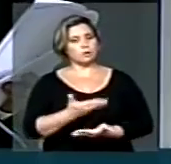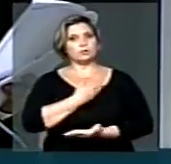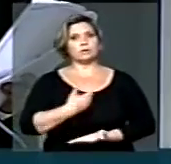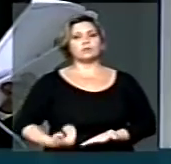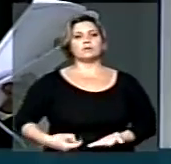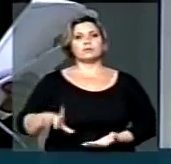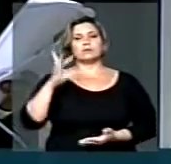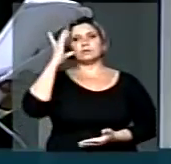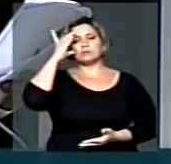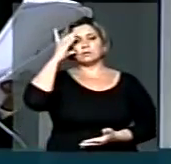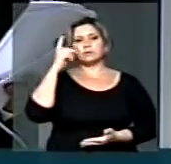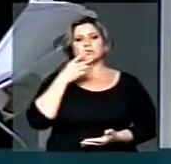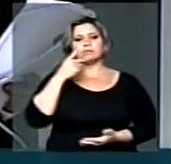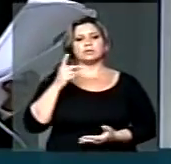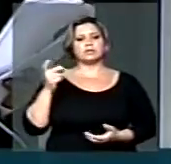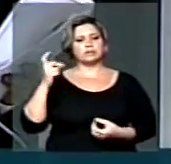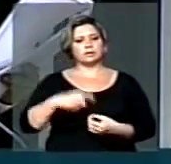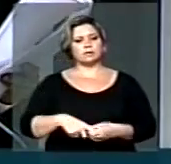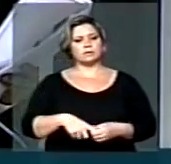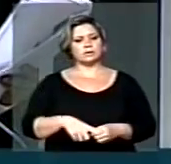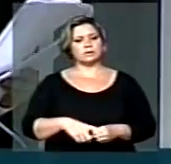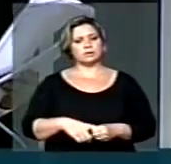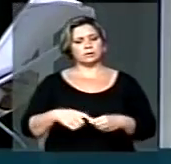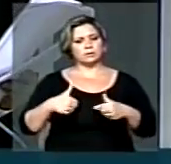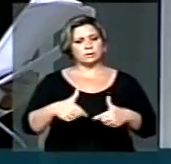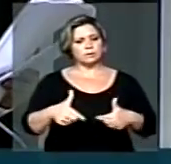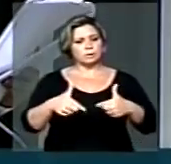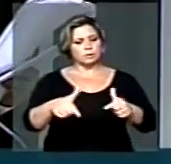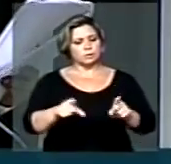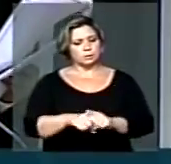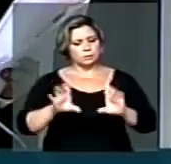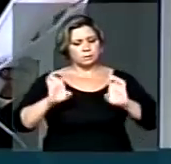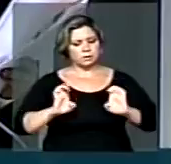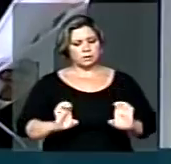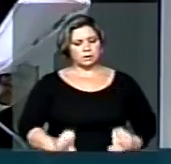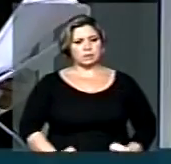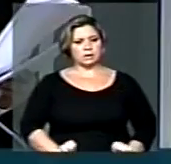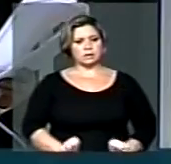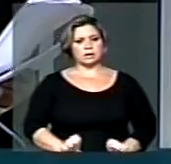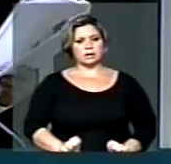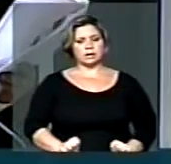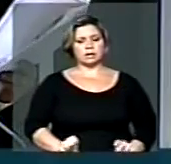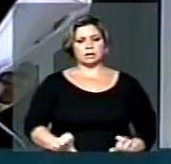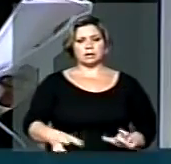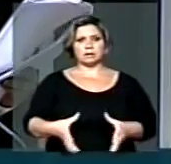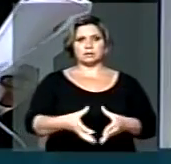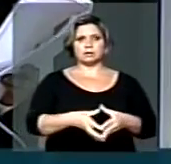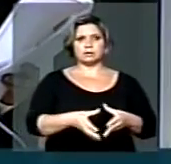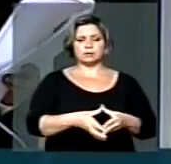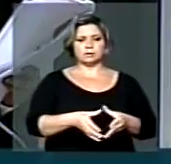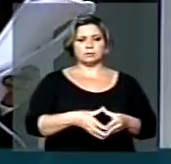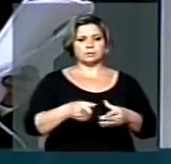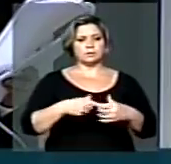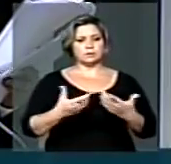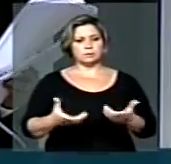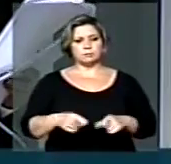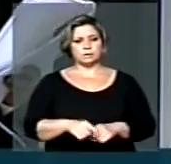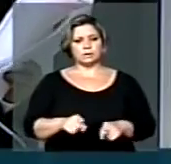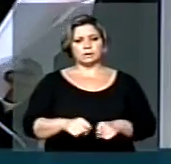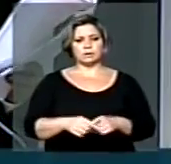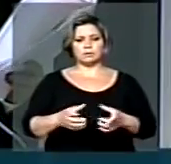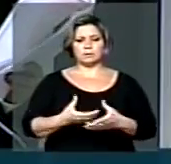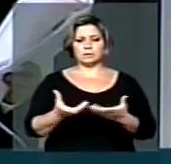efetivamente retomar a bandeira ética que nós, da esquerda, deixamos escapar das